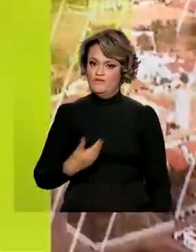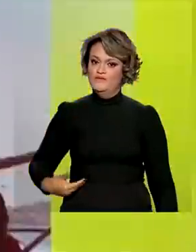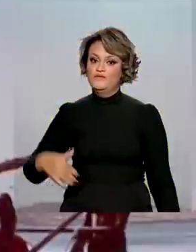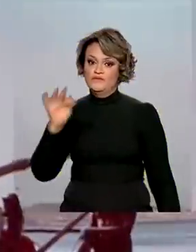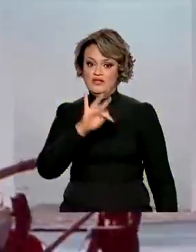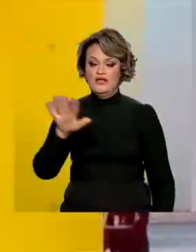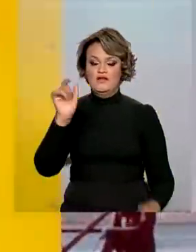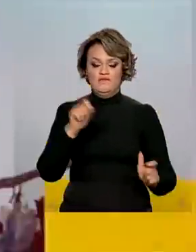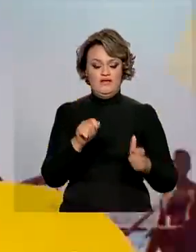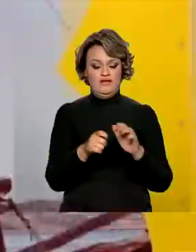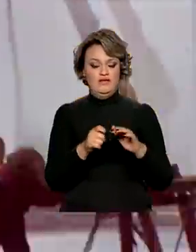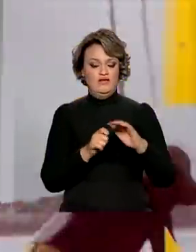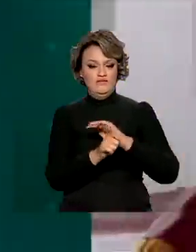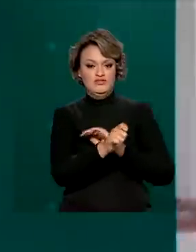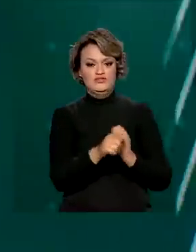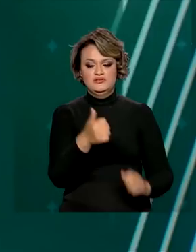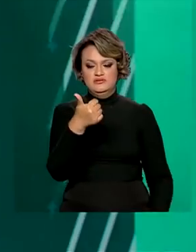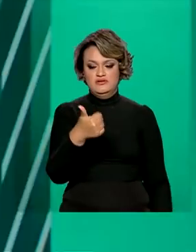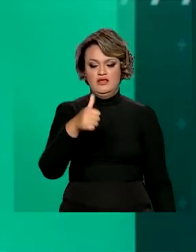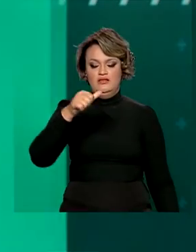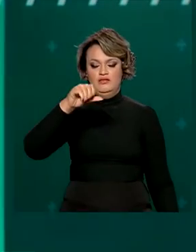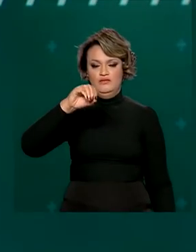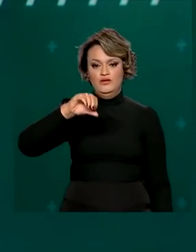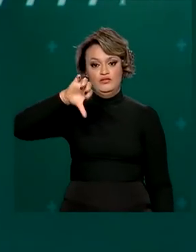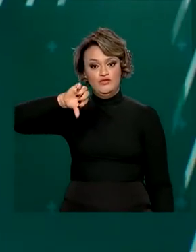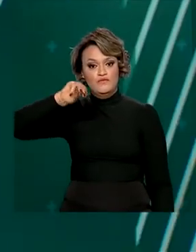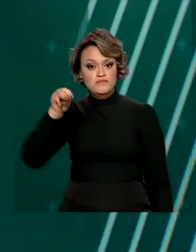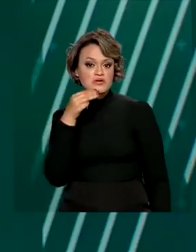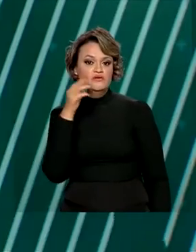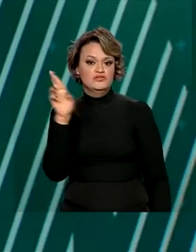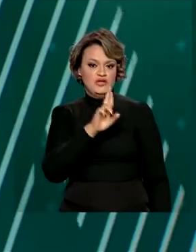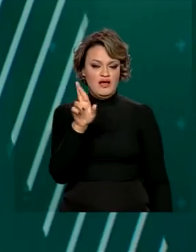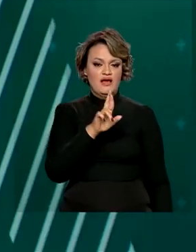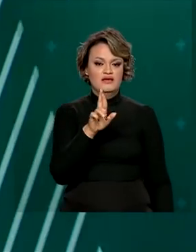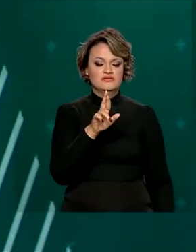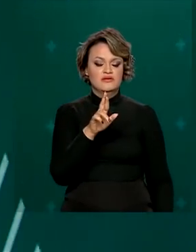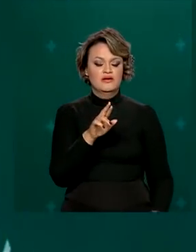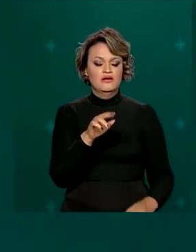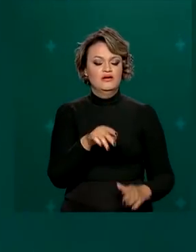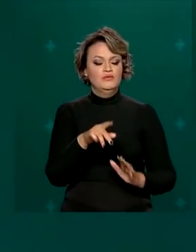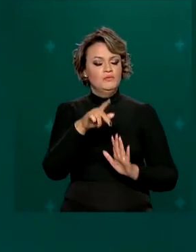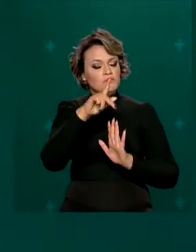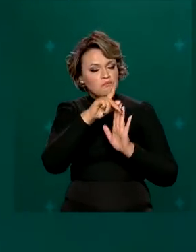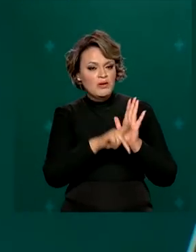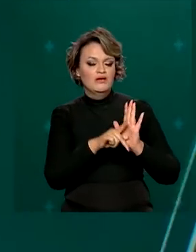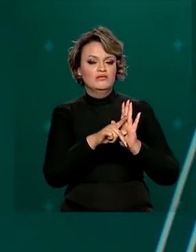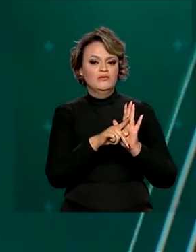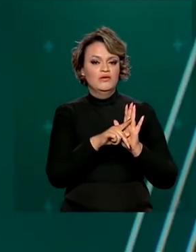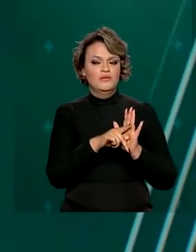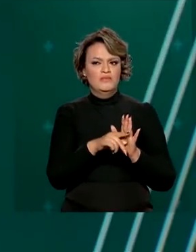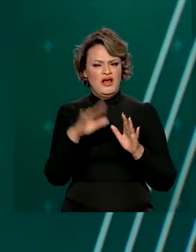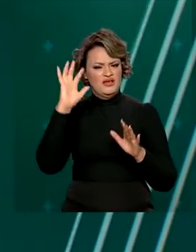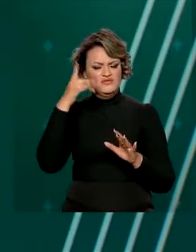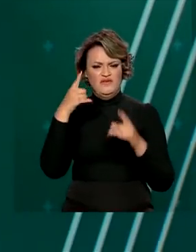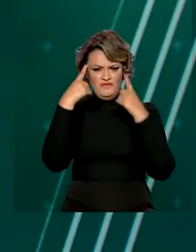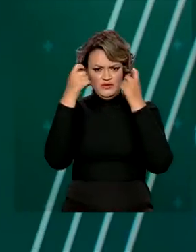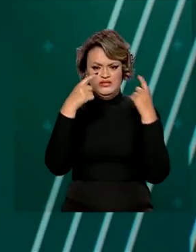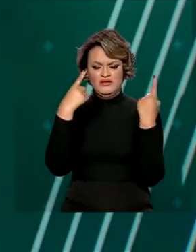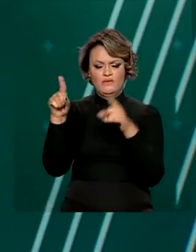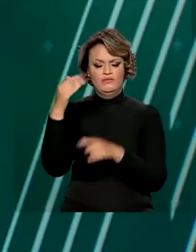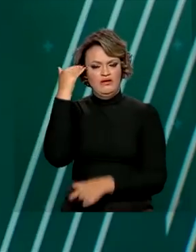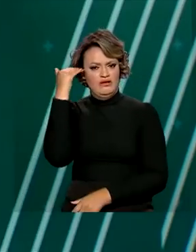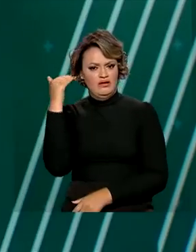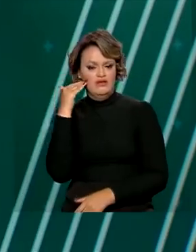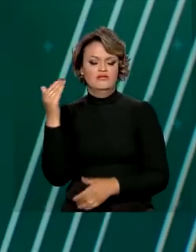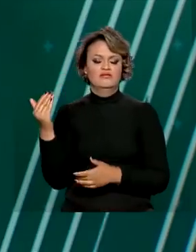federal vai investir 109 milhões de reais num plano de enfrentamento à violência contra crianças e adolescentes. O programa foi